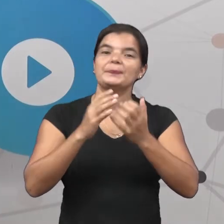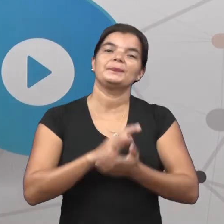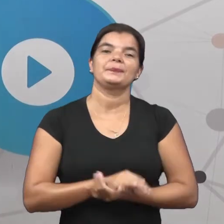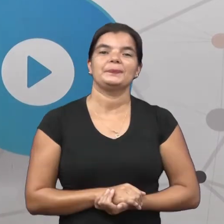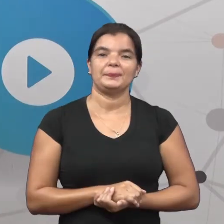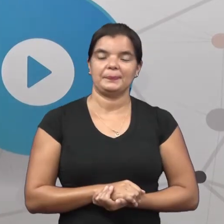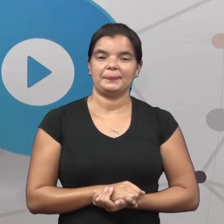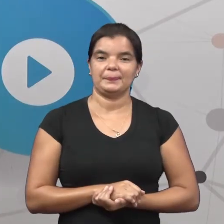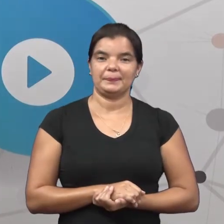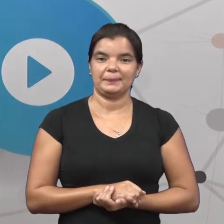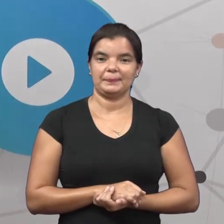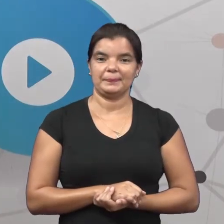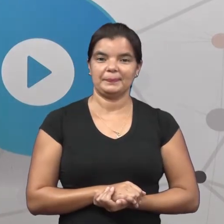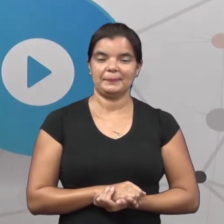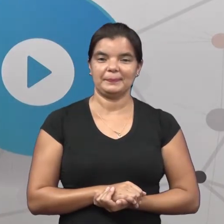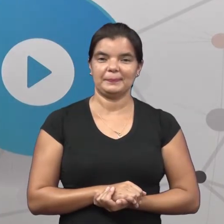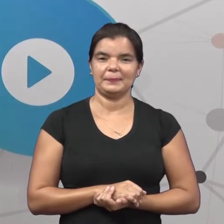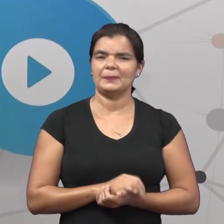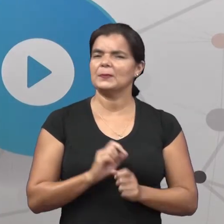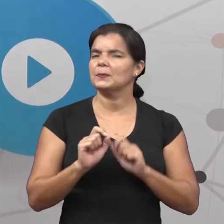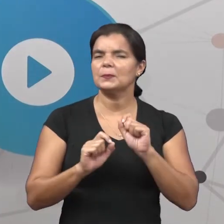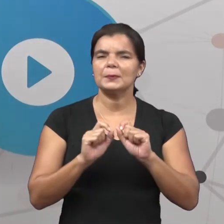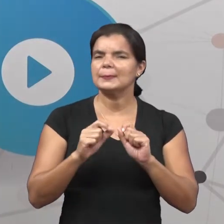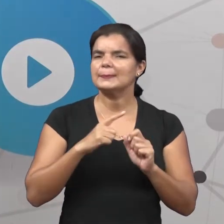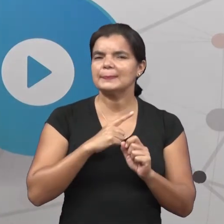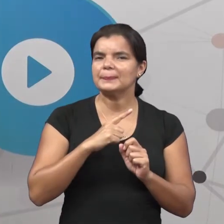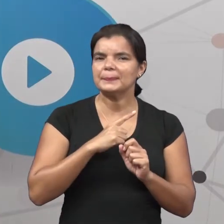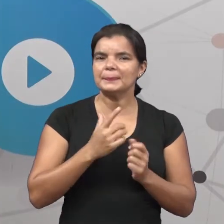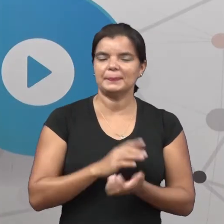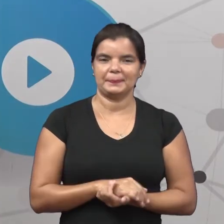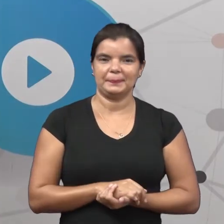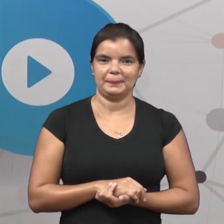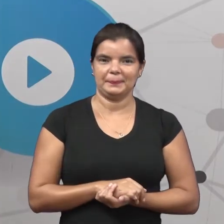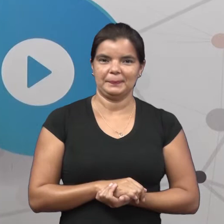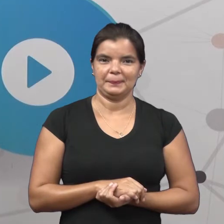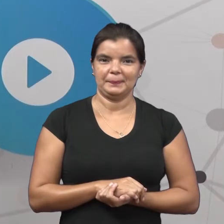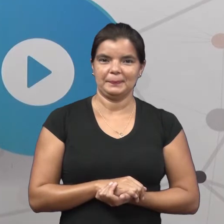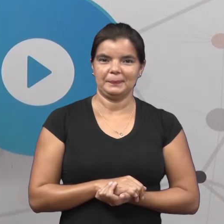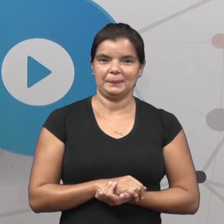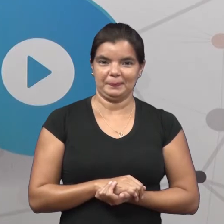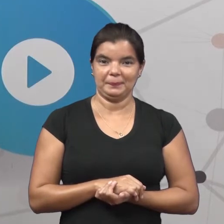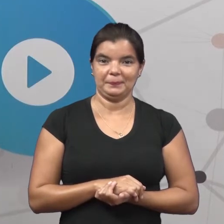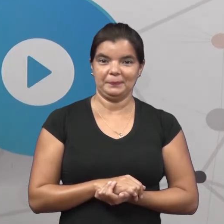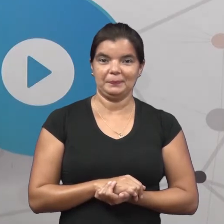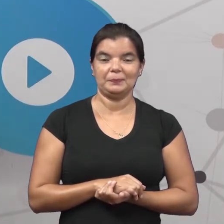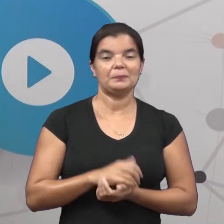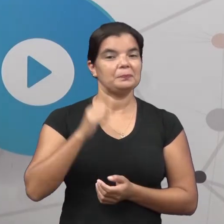O que mais nós temos na caixa dos mistérios? Uma carteira feminina.